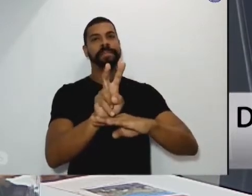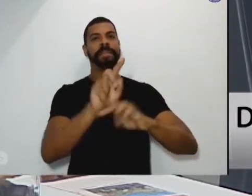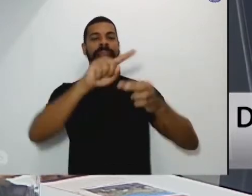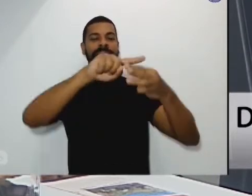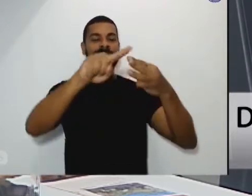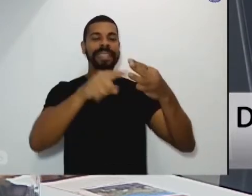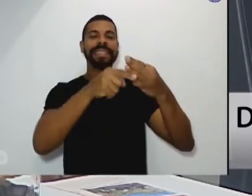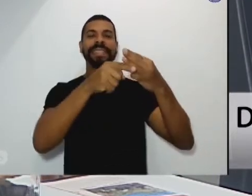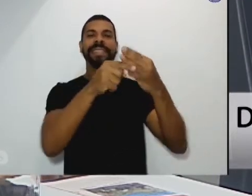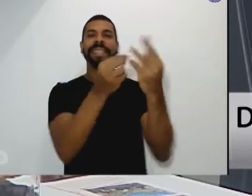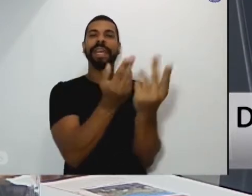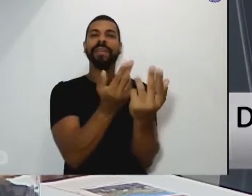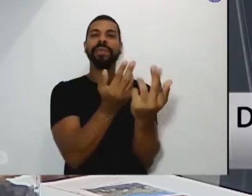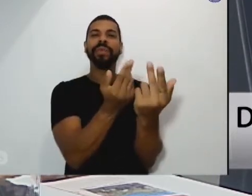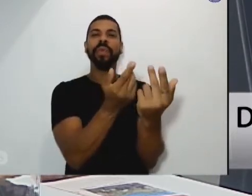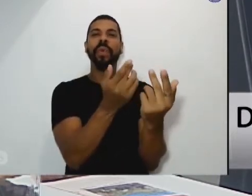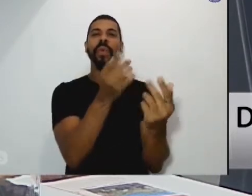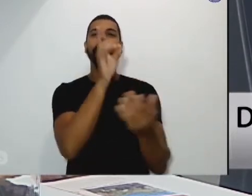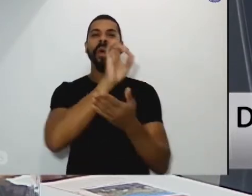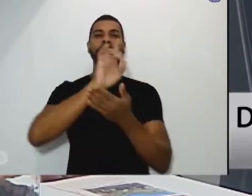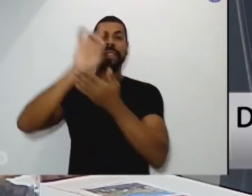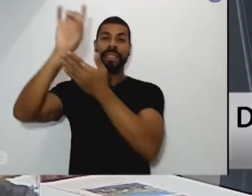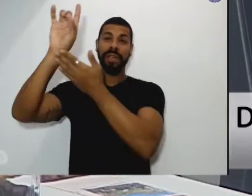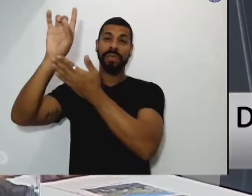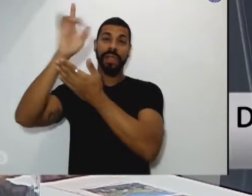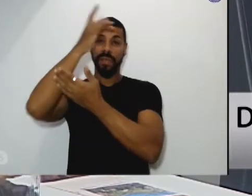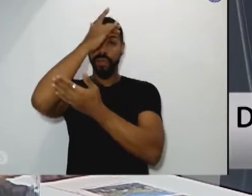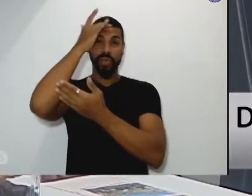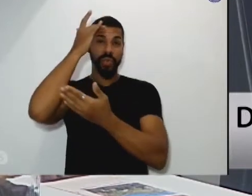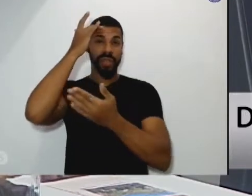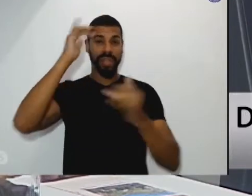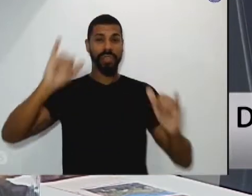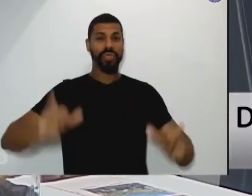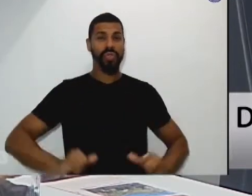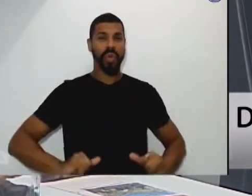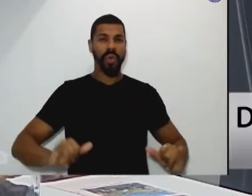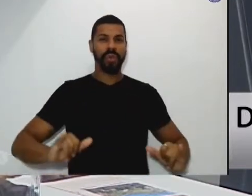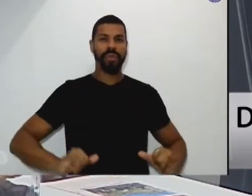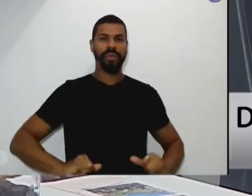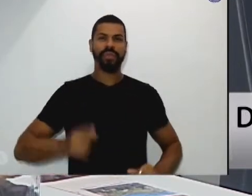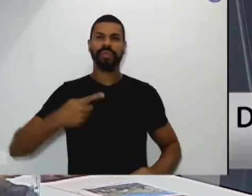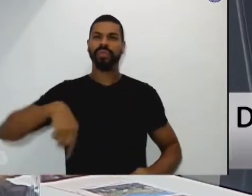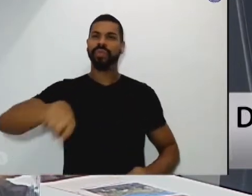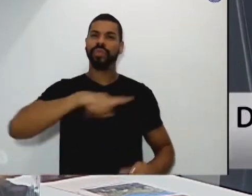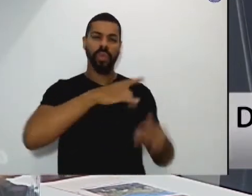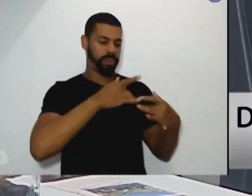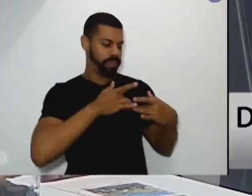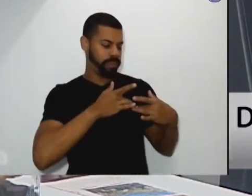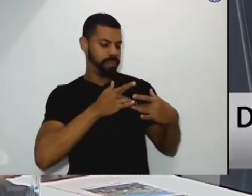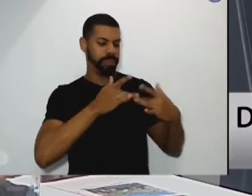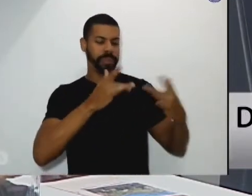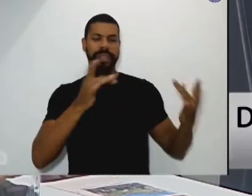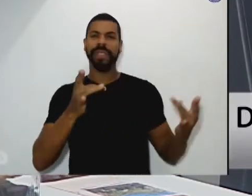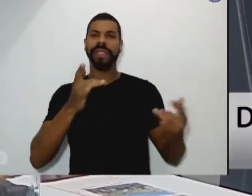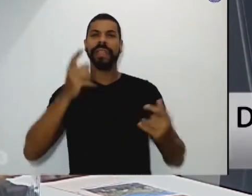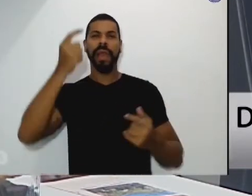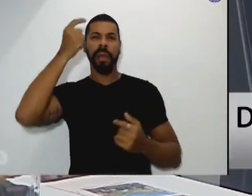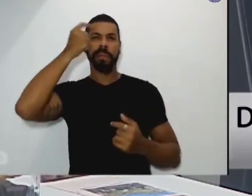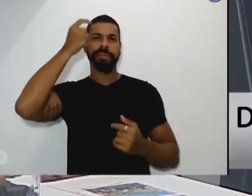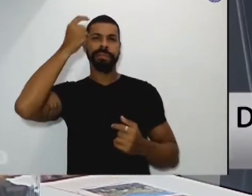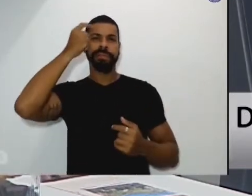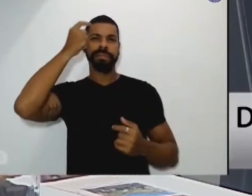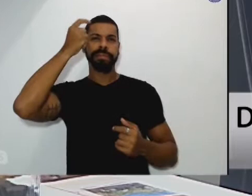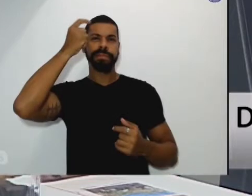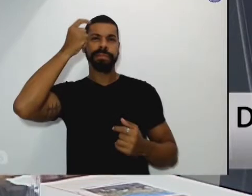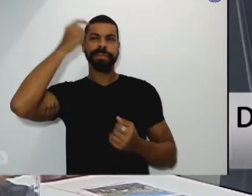socorro dos que sofrem. Devemos abrir nossos corações, nossas mentes para deixar ressoar em nós o clamor dos